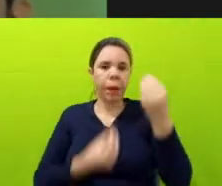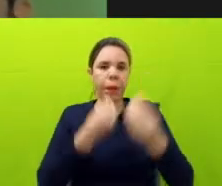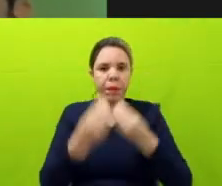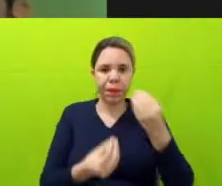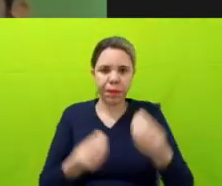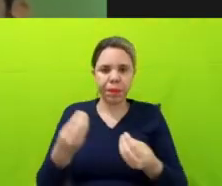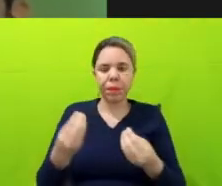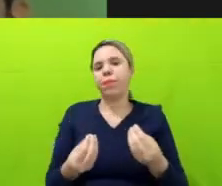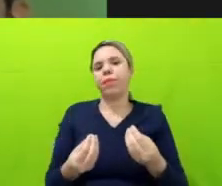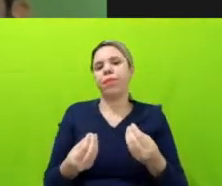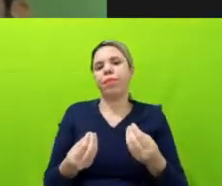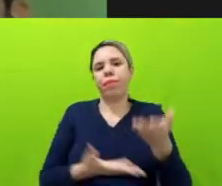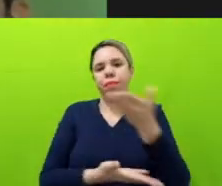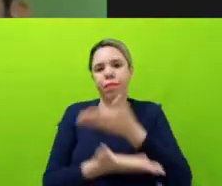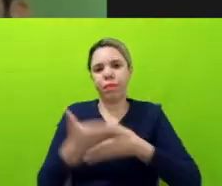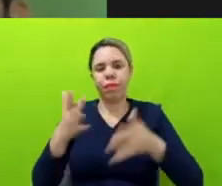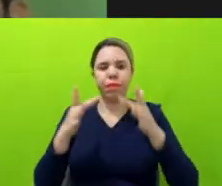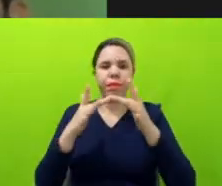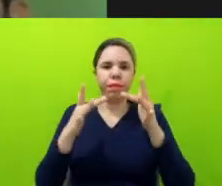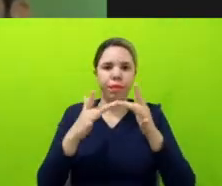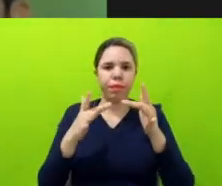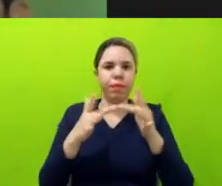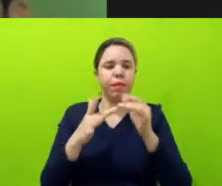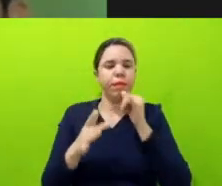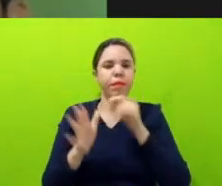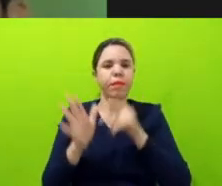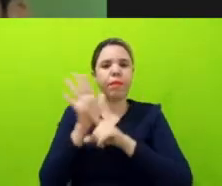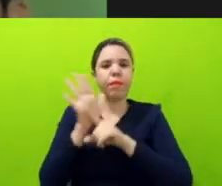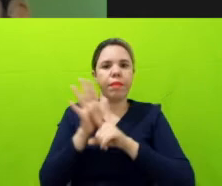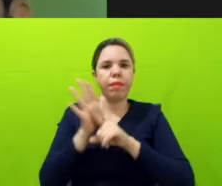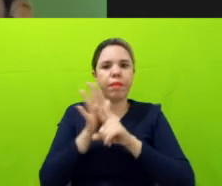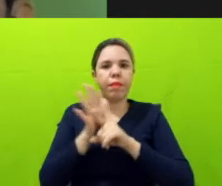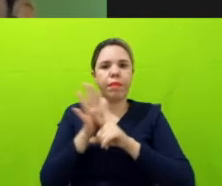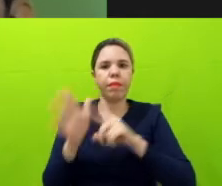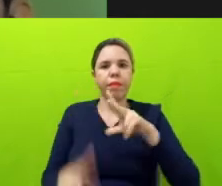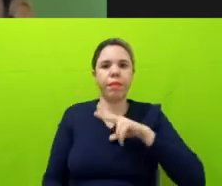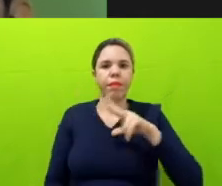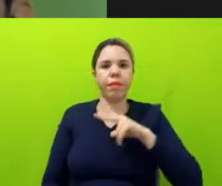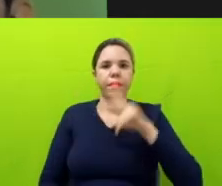né, conciliando as questões envolvendo sigilo por dados pessoais e direito à informação.